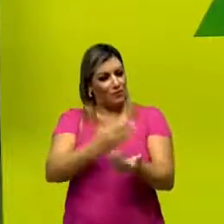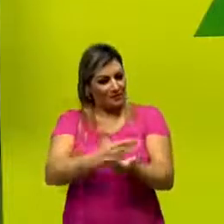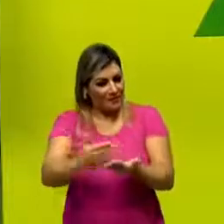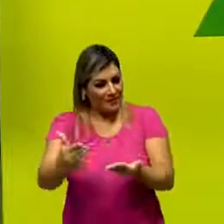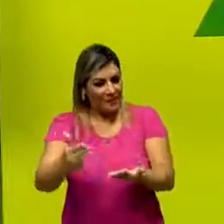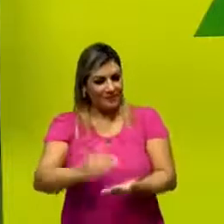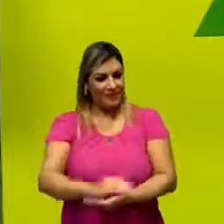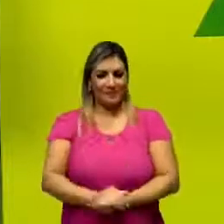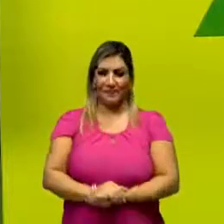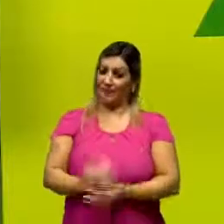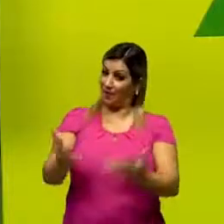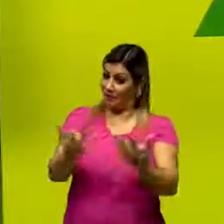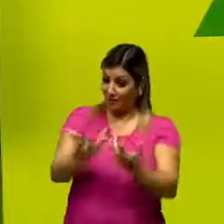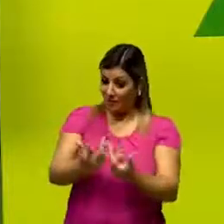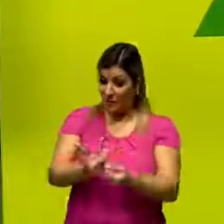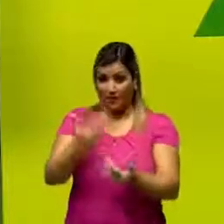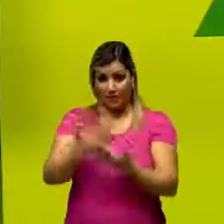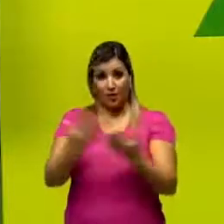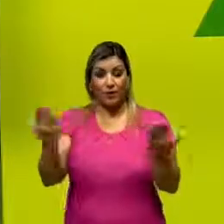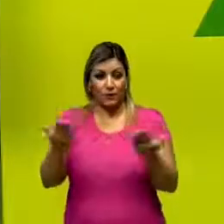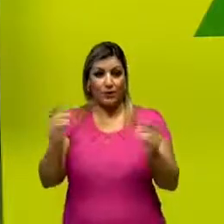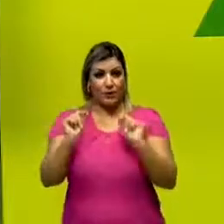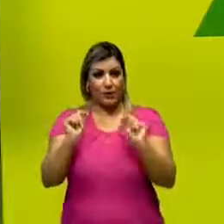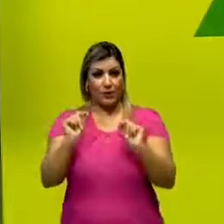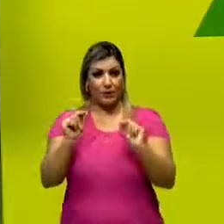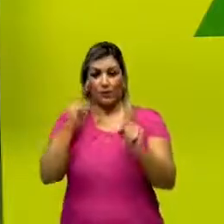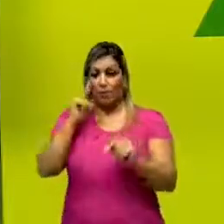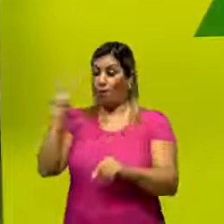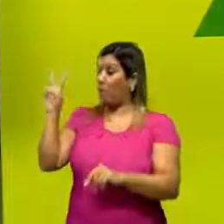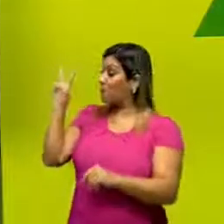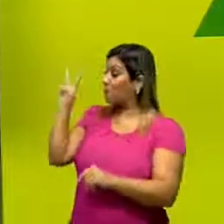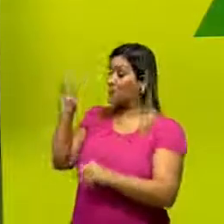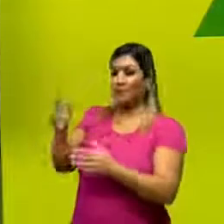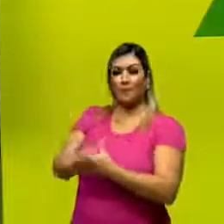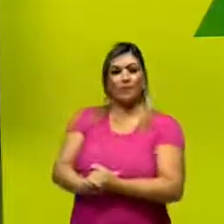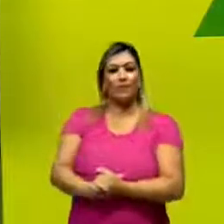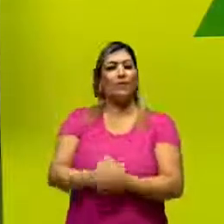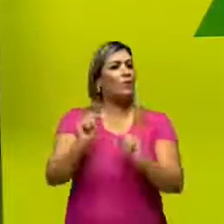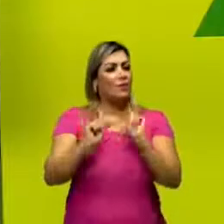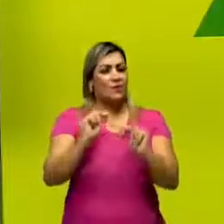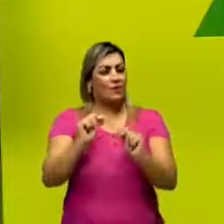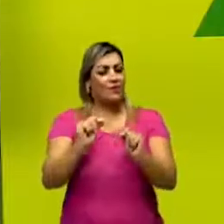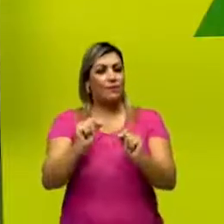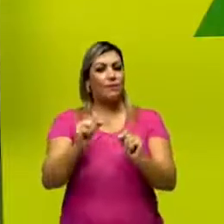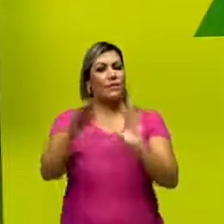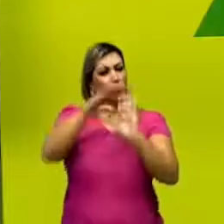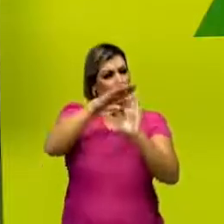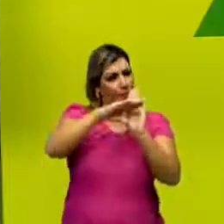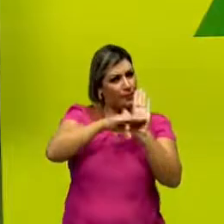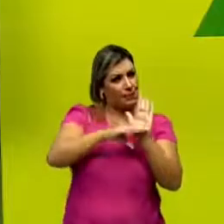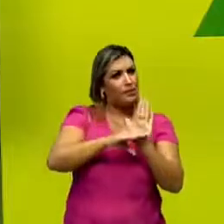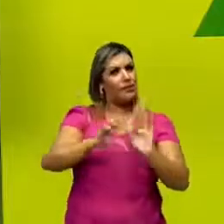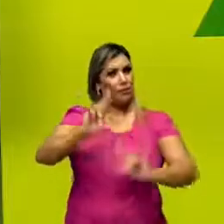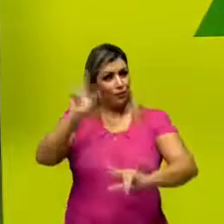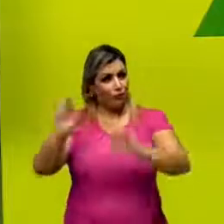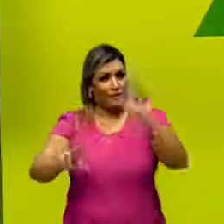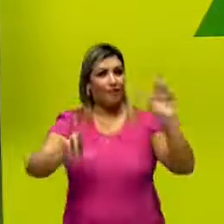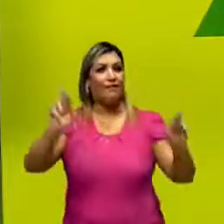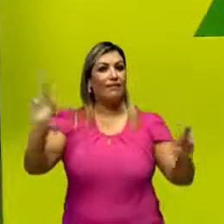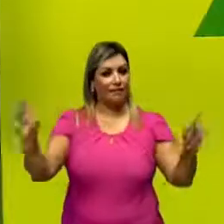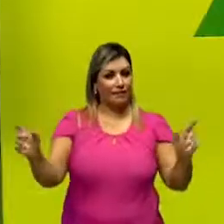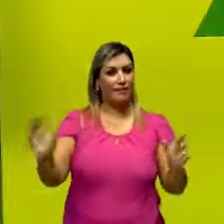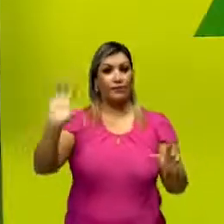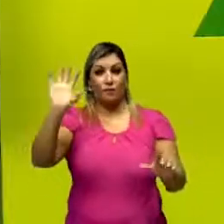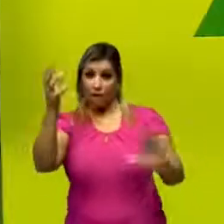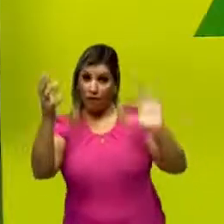pessoal? As habilidades da nossa aula de hoje, olhando aqui na tela, serão estabelecer distinções entre